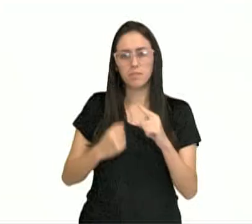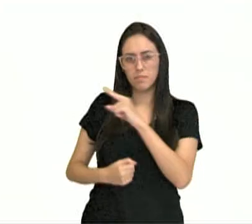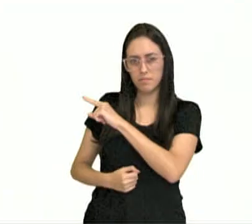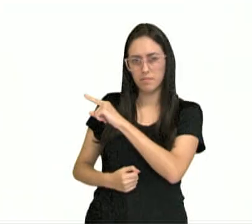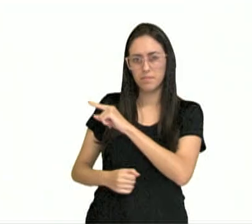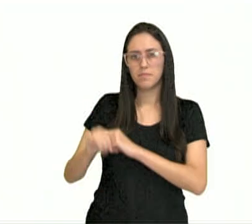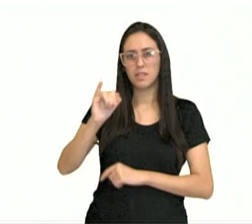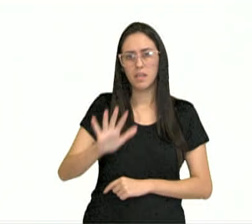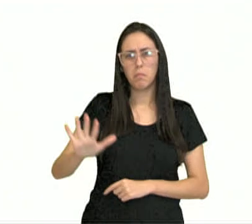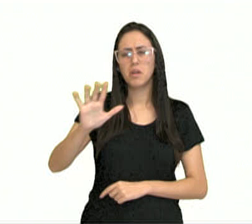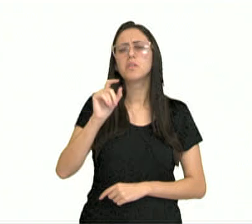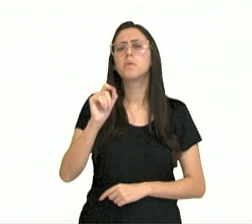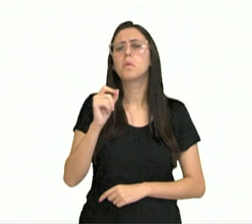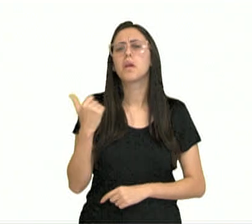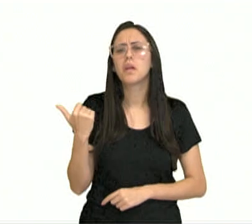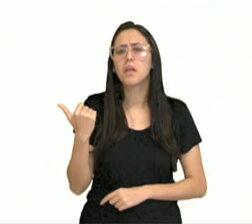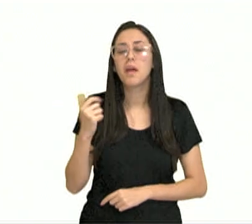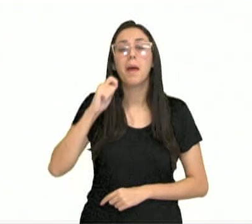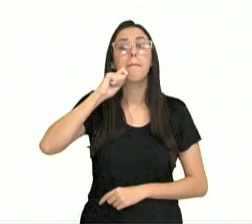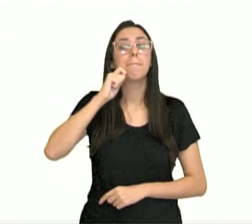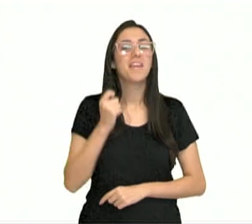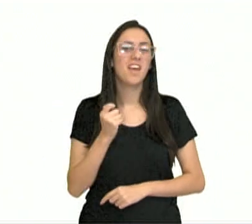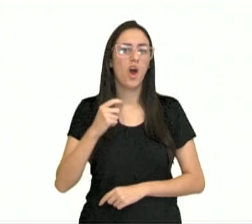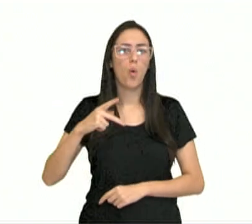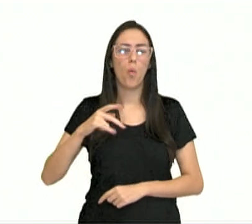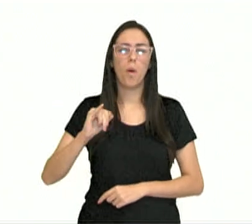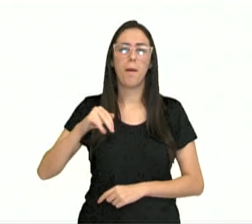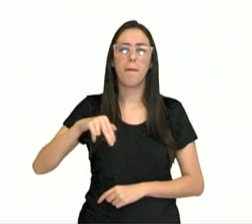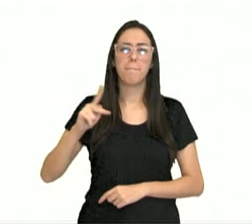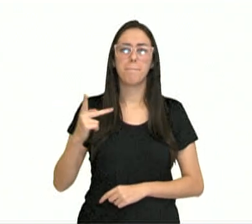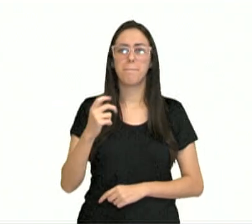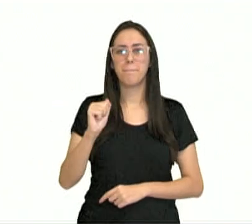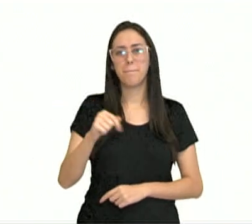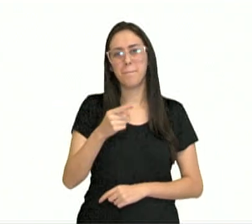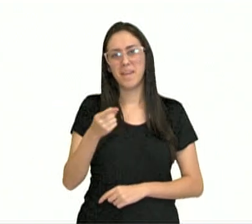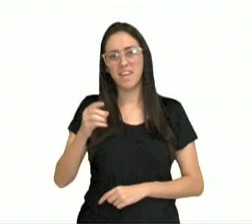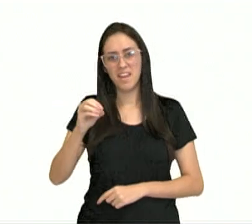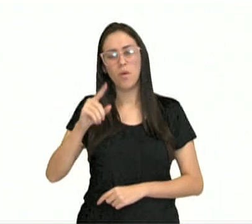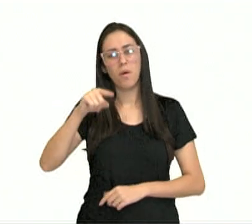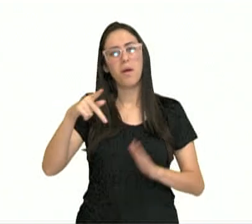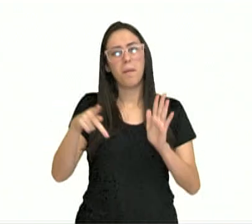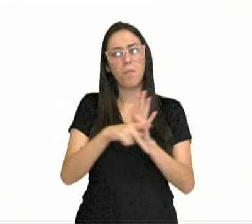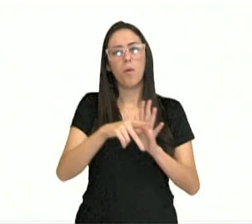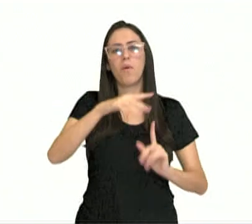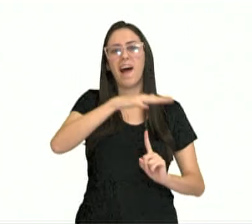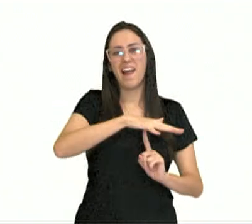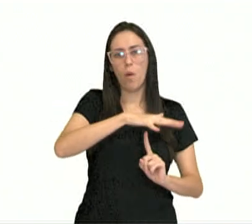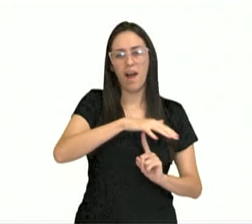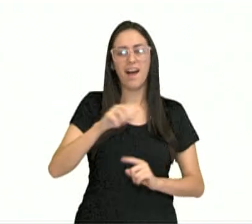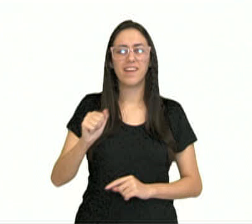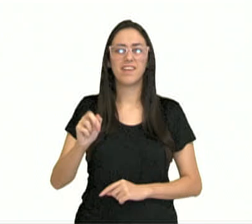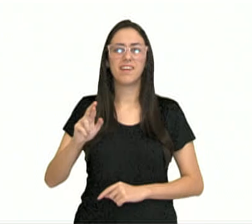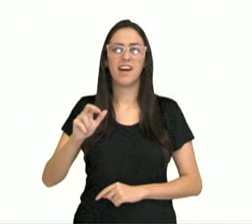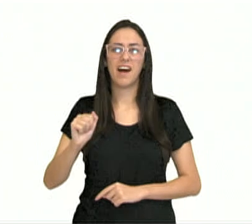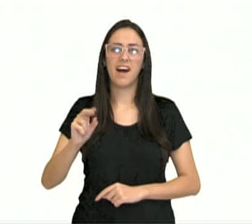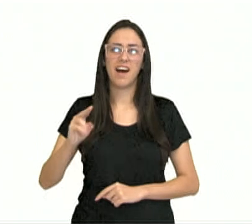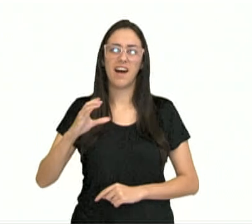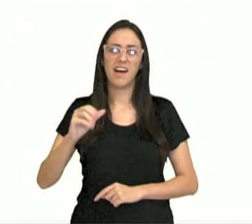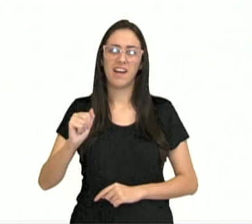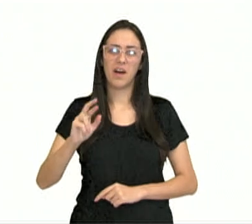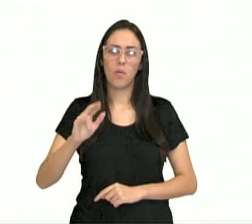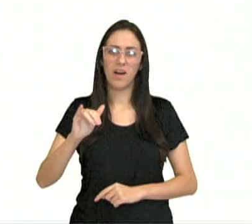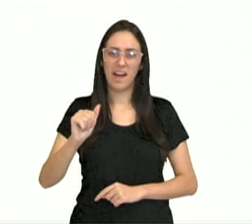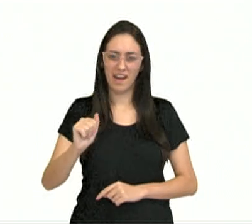direita. O que é aquilo ali? É um pinhão, é a semente da araucária ou do pinheiro do Paraná. As